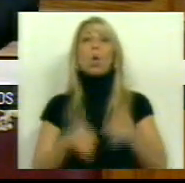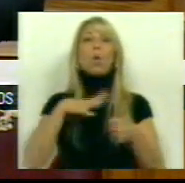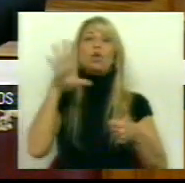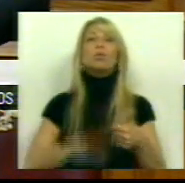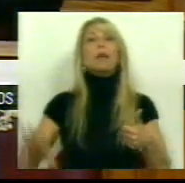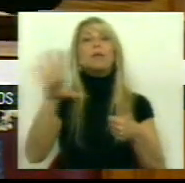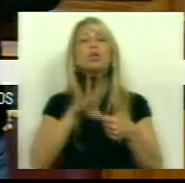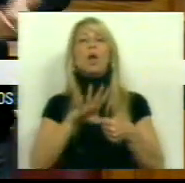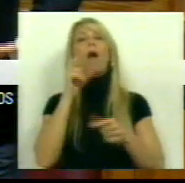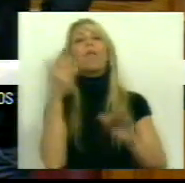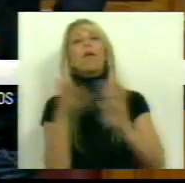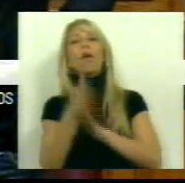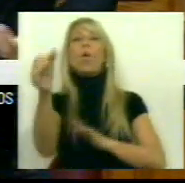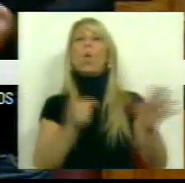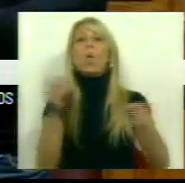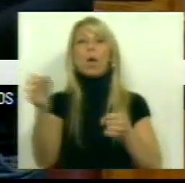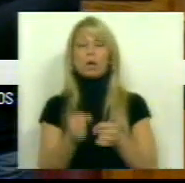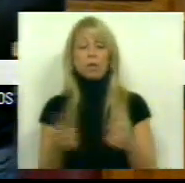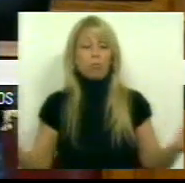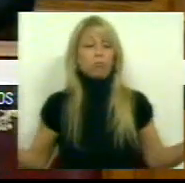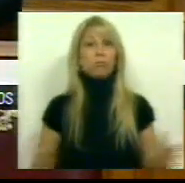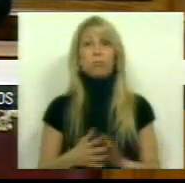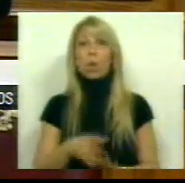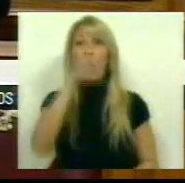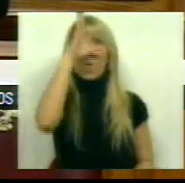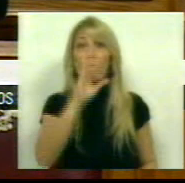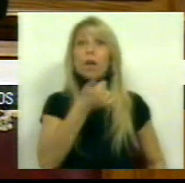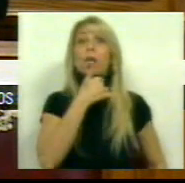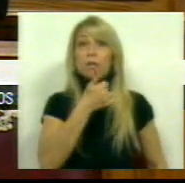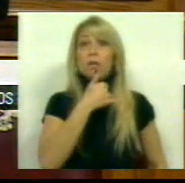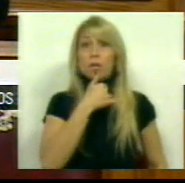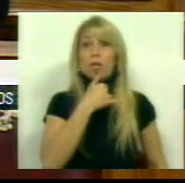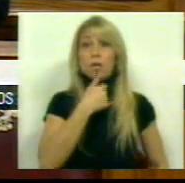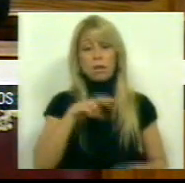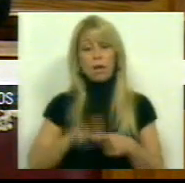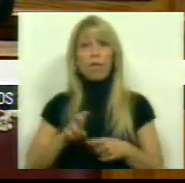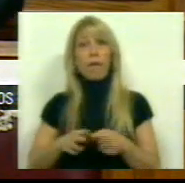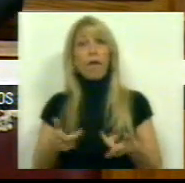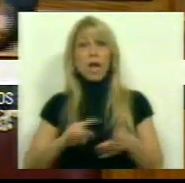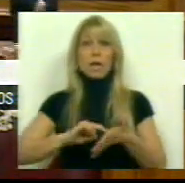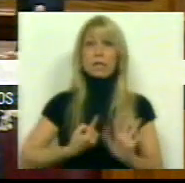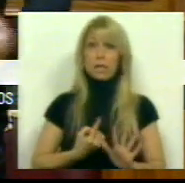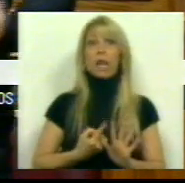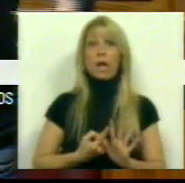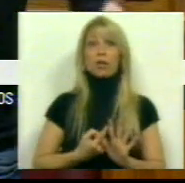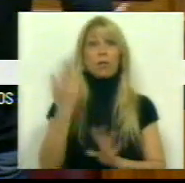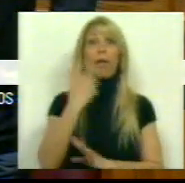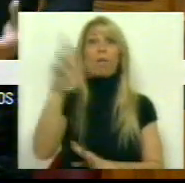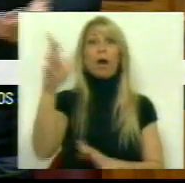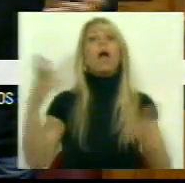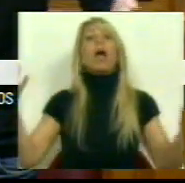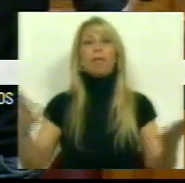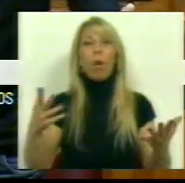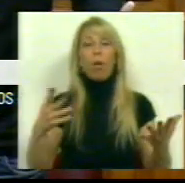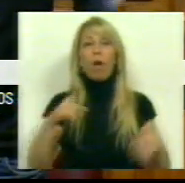Ou seja, tendo em conta que é o Governo que define as vagas para as necessidades permanentes, as necessidades transitórias passam a ser